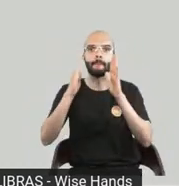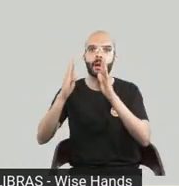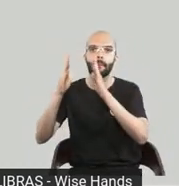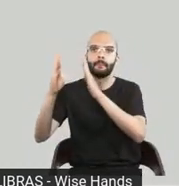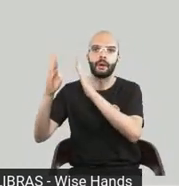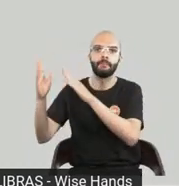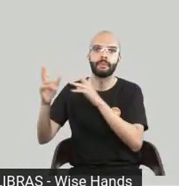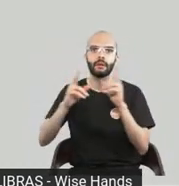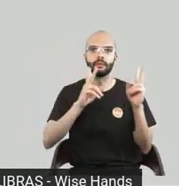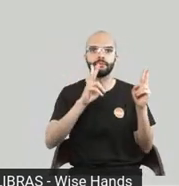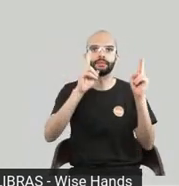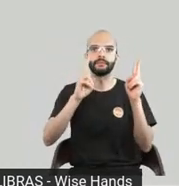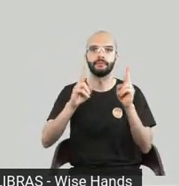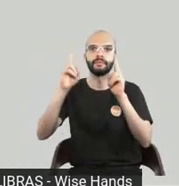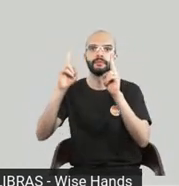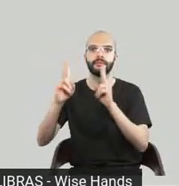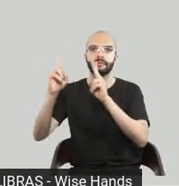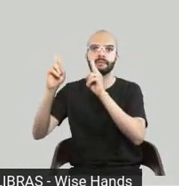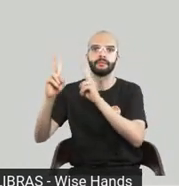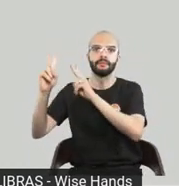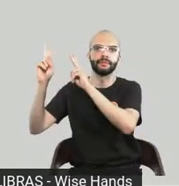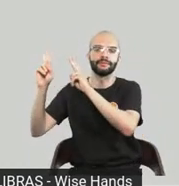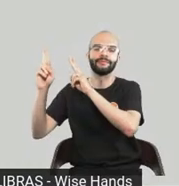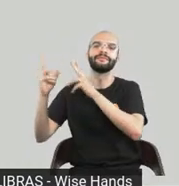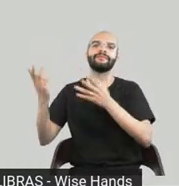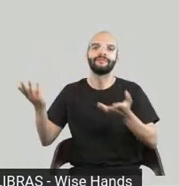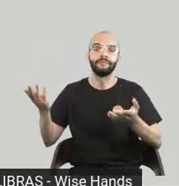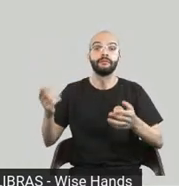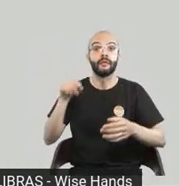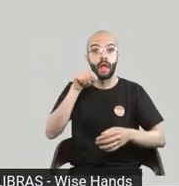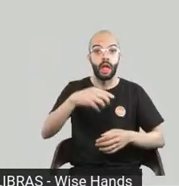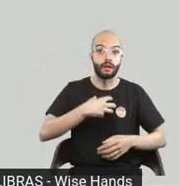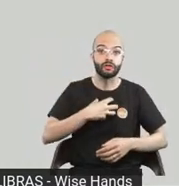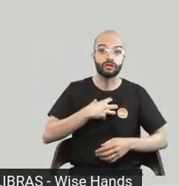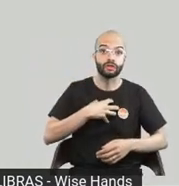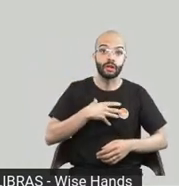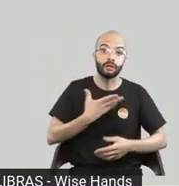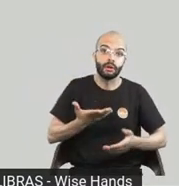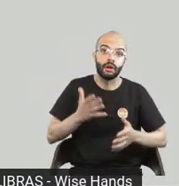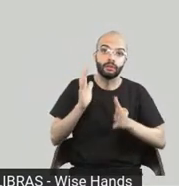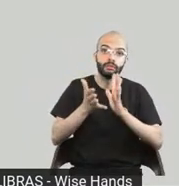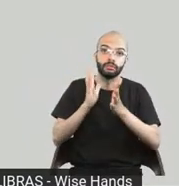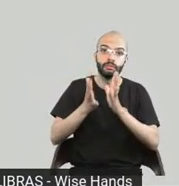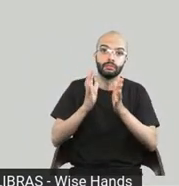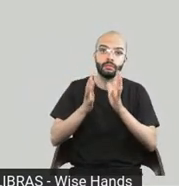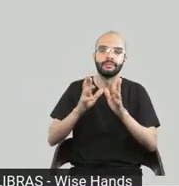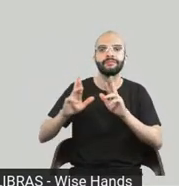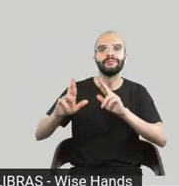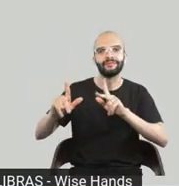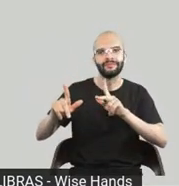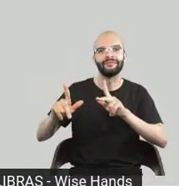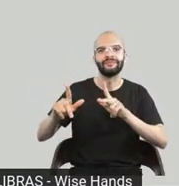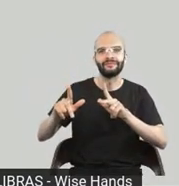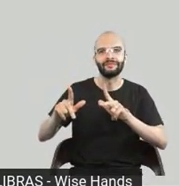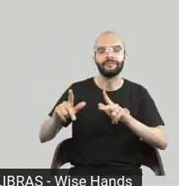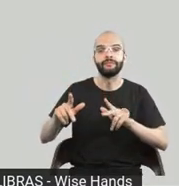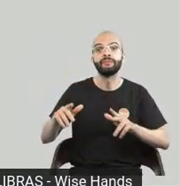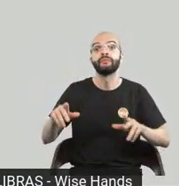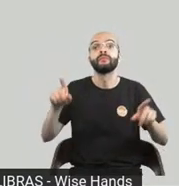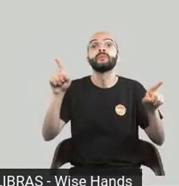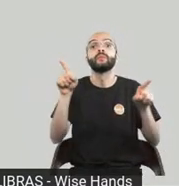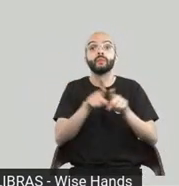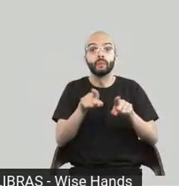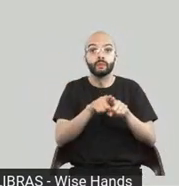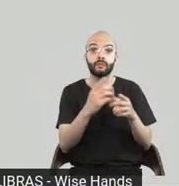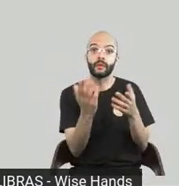eles interpretam o conteúdo fazendo cenas e é dessa forma que é passado e na questão do livro é a mesma coisa então